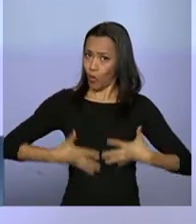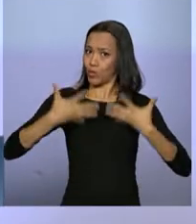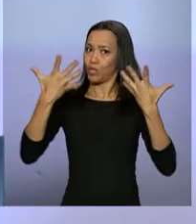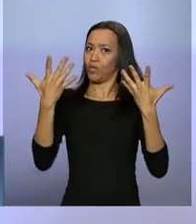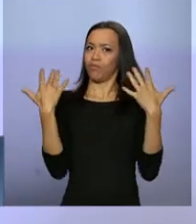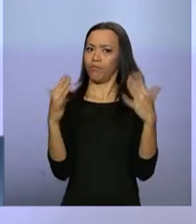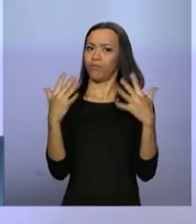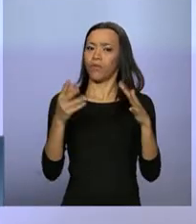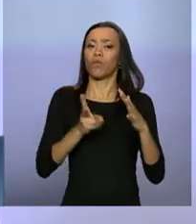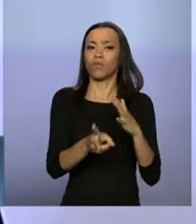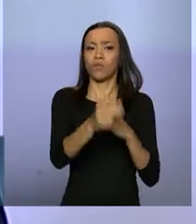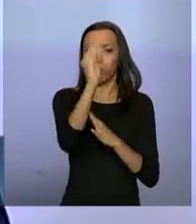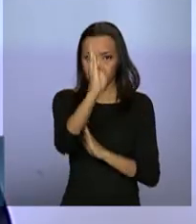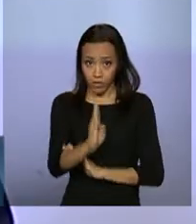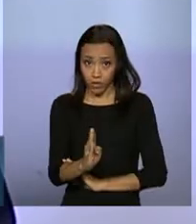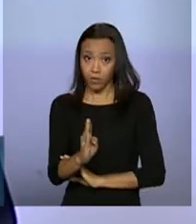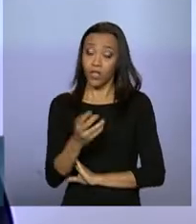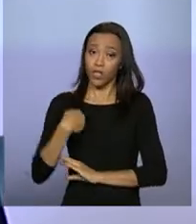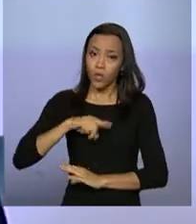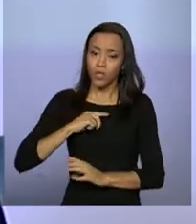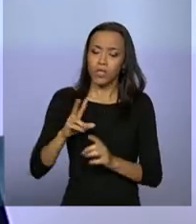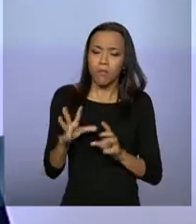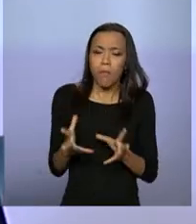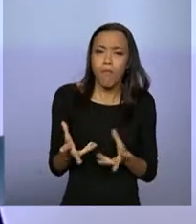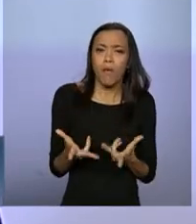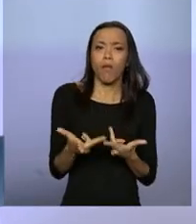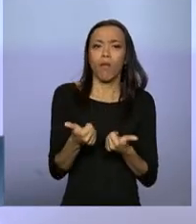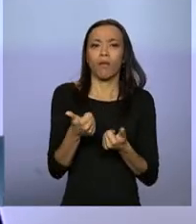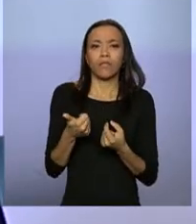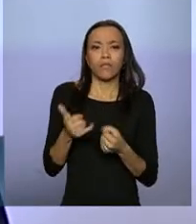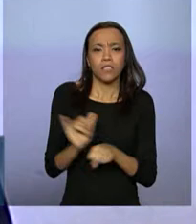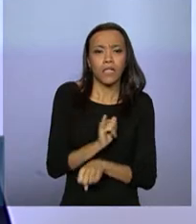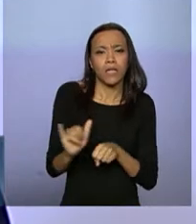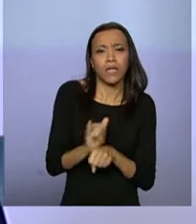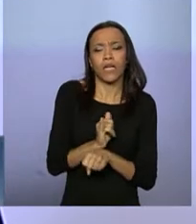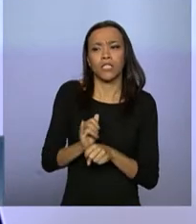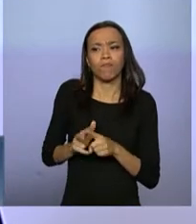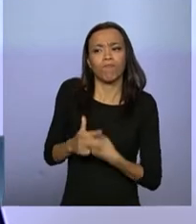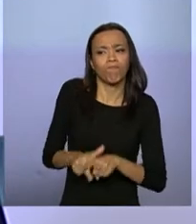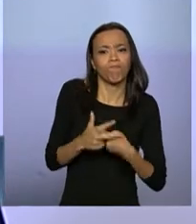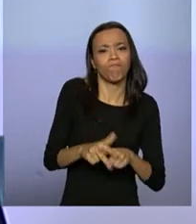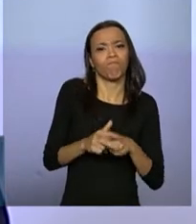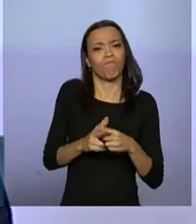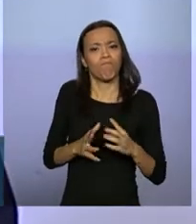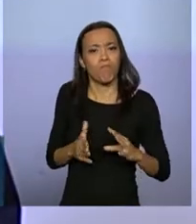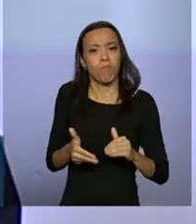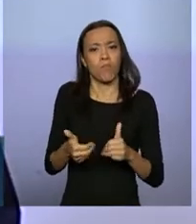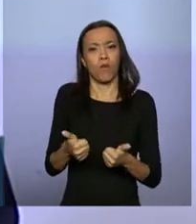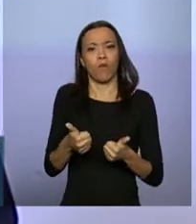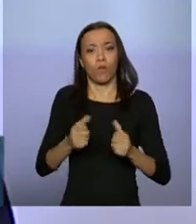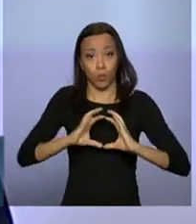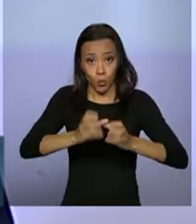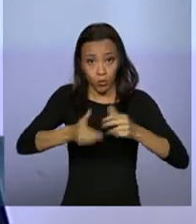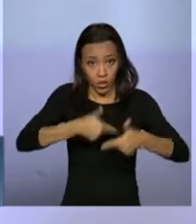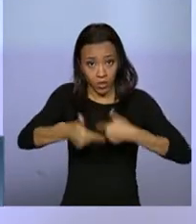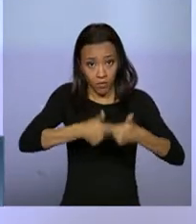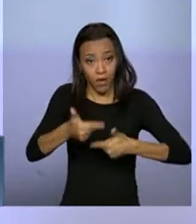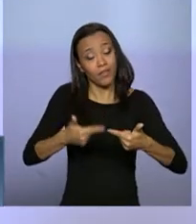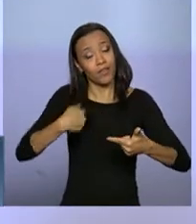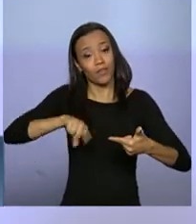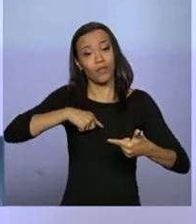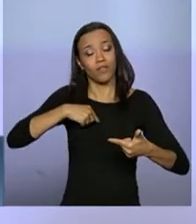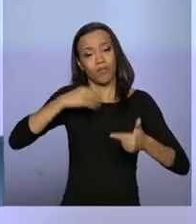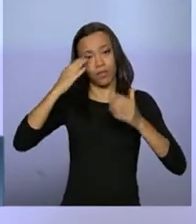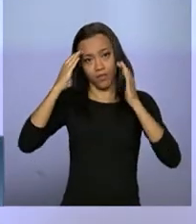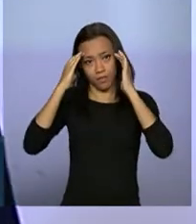aperfeiçoe cada vez mais, haja mais, com mais energia, com mais determinação, porque estaremos cumprindo